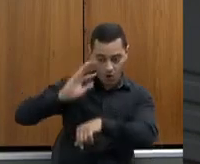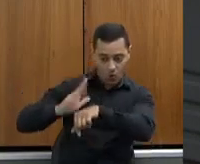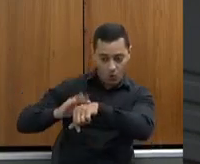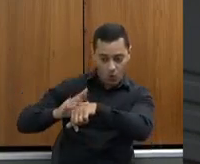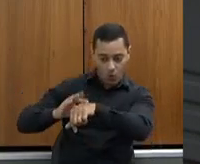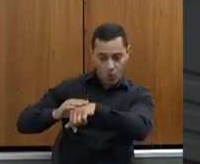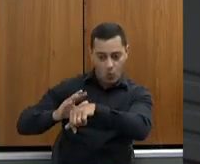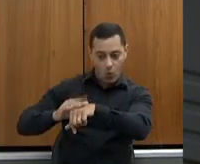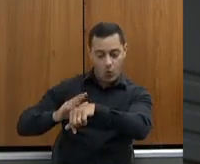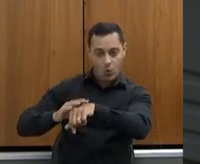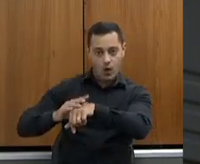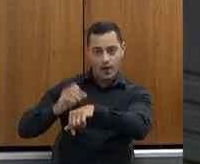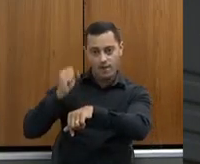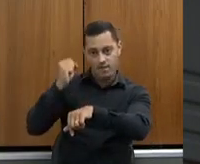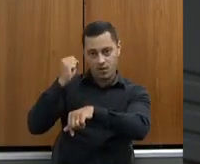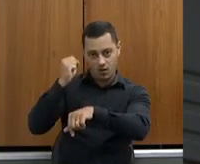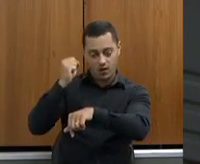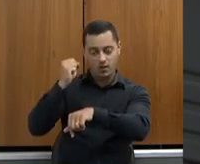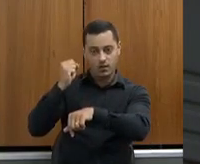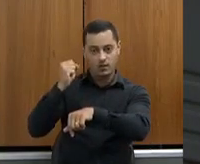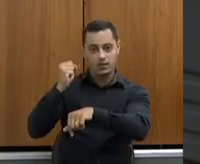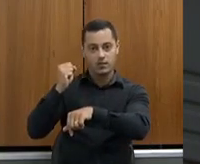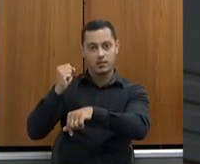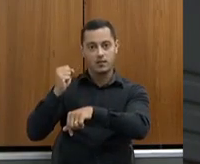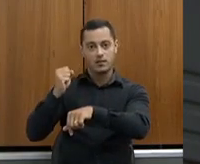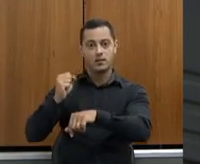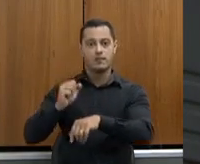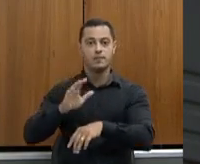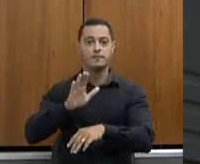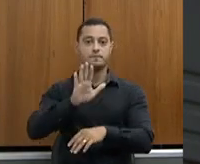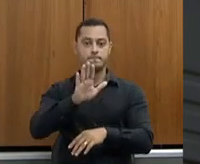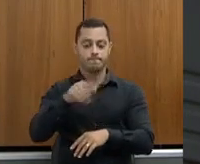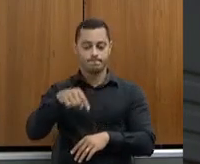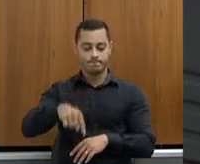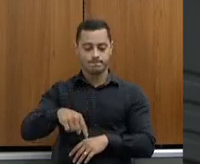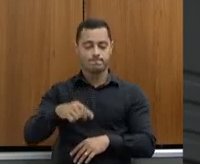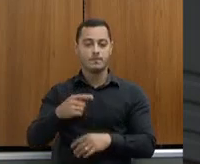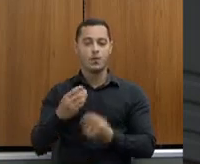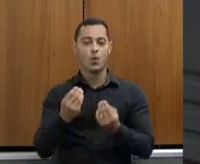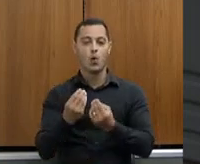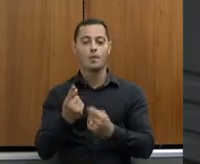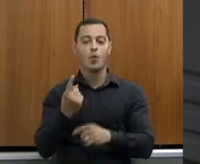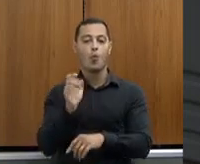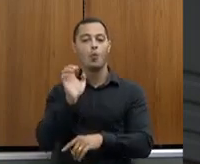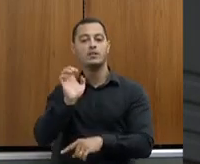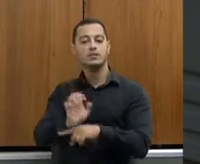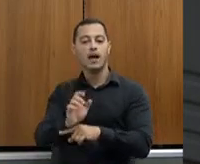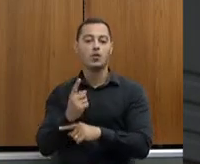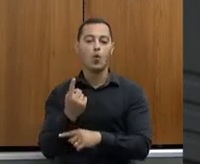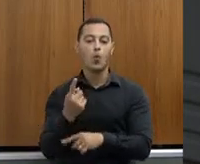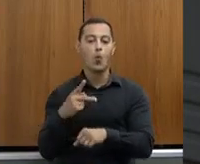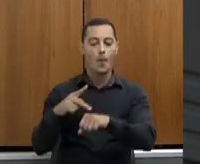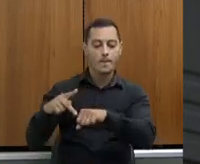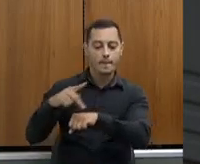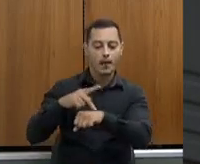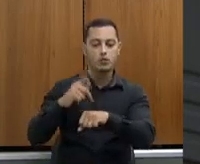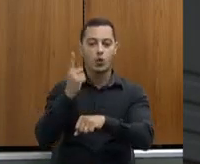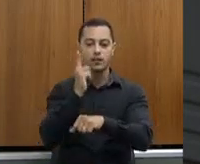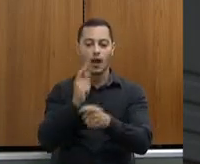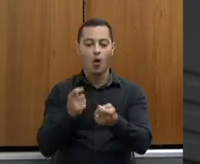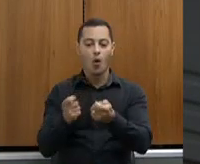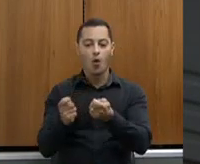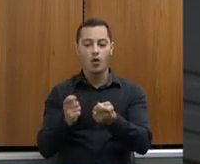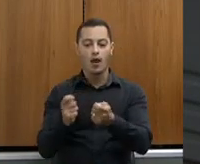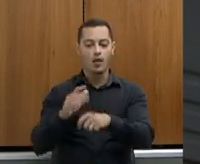rebanho bovino e bubalino do mundo. E quando um Estado e um país conseguem controlar essa virose, essa